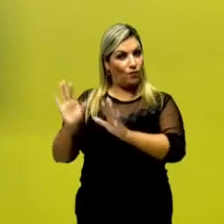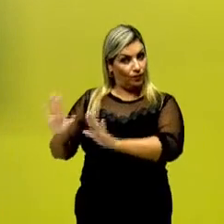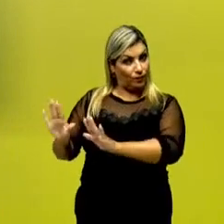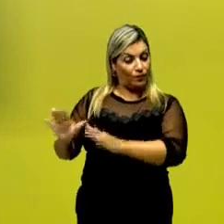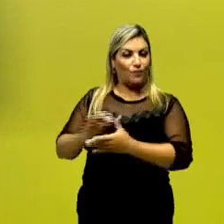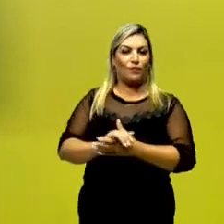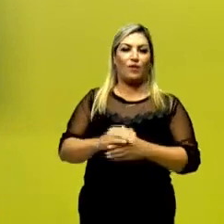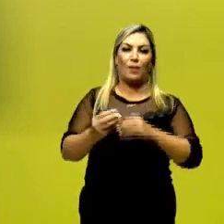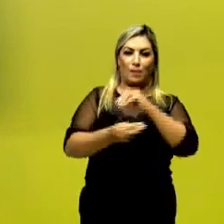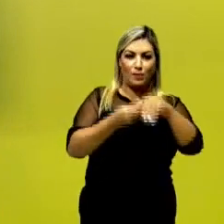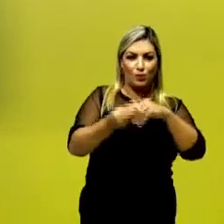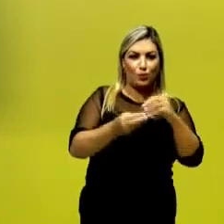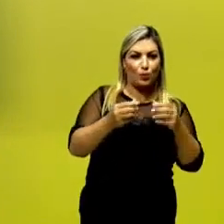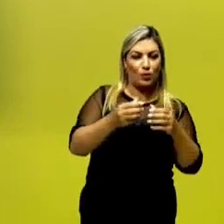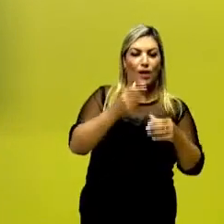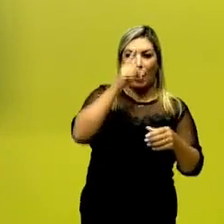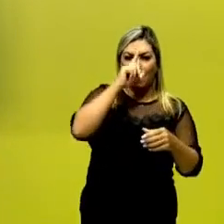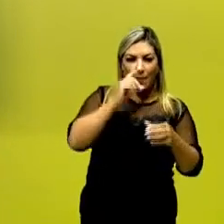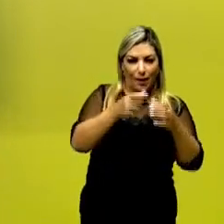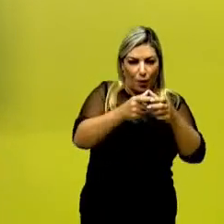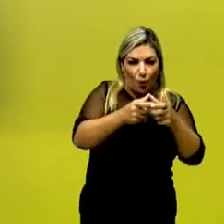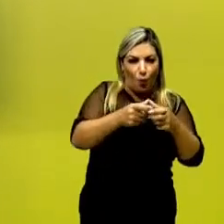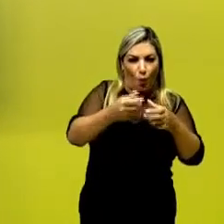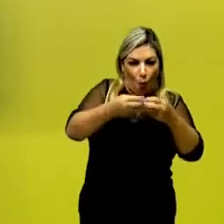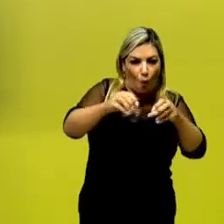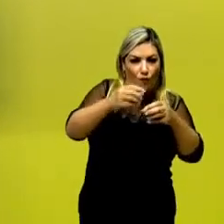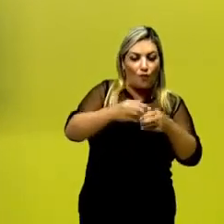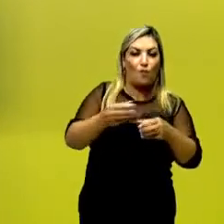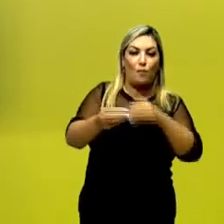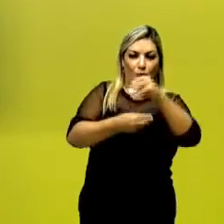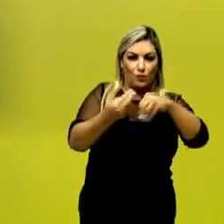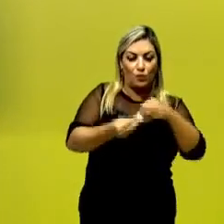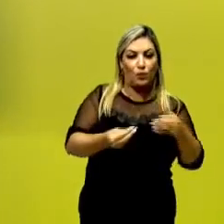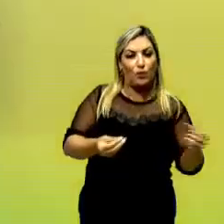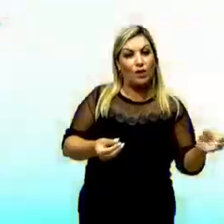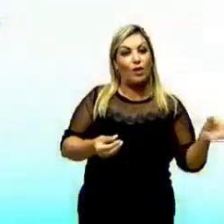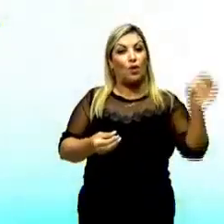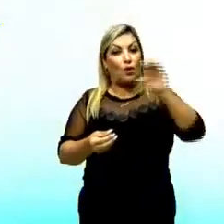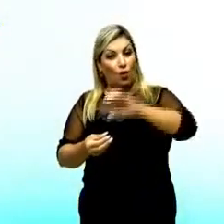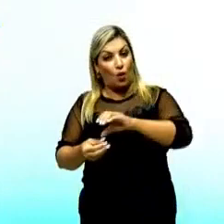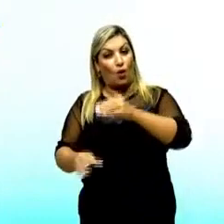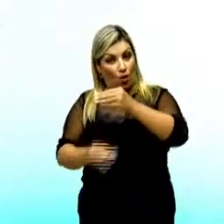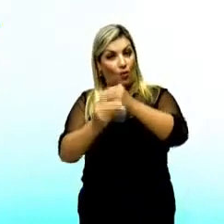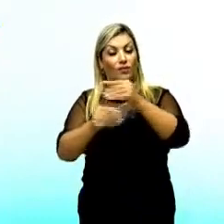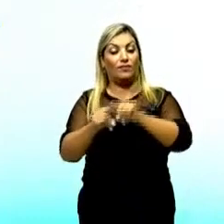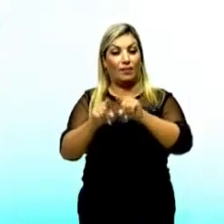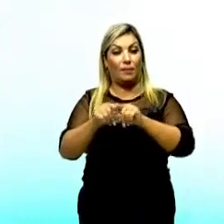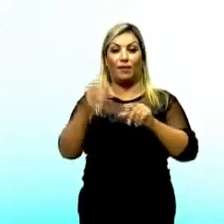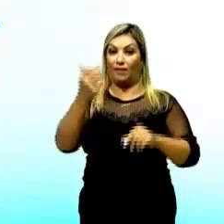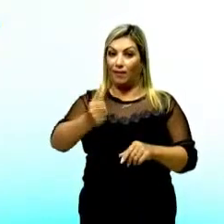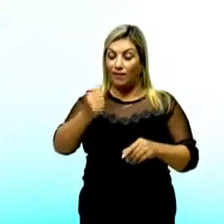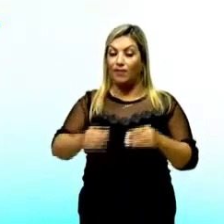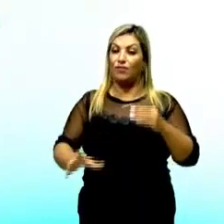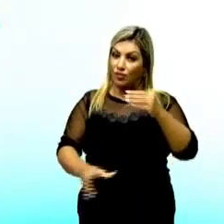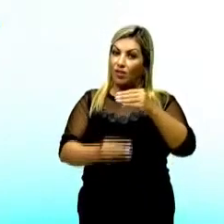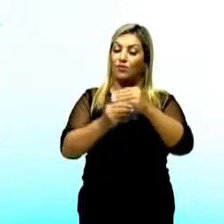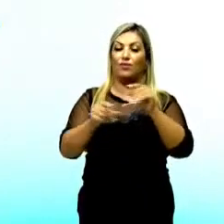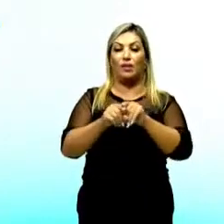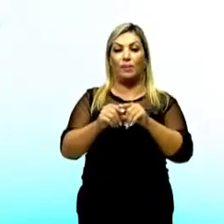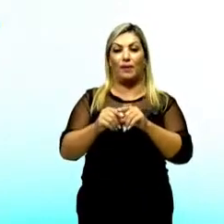Misture as gemas, acrescente o leite, adicione as claras,